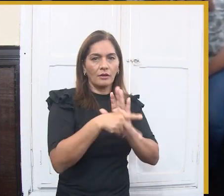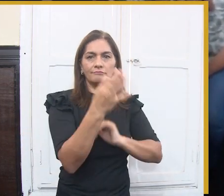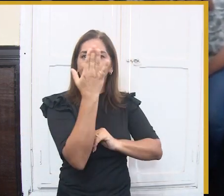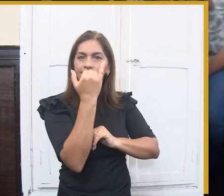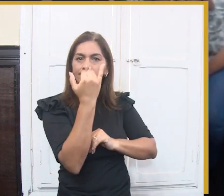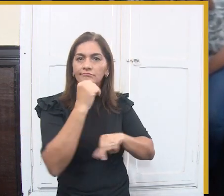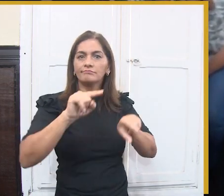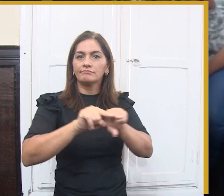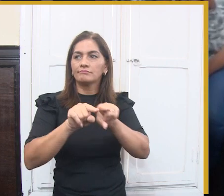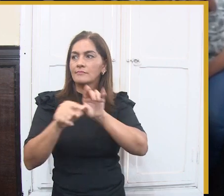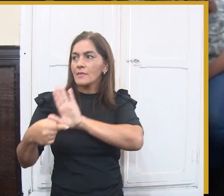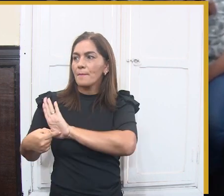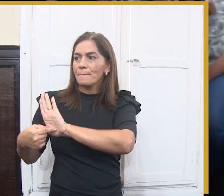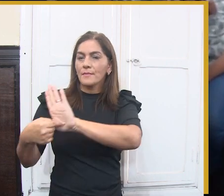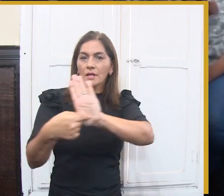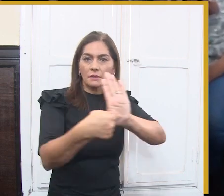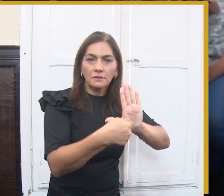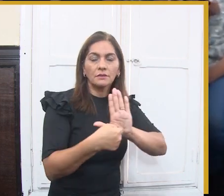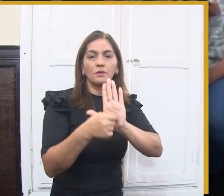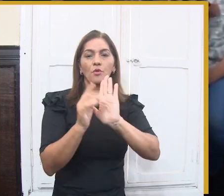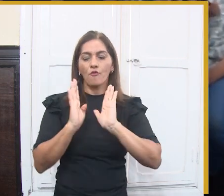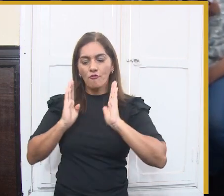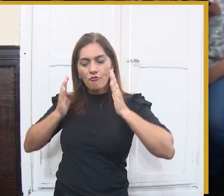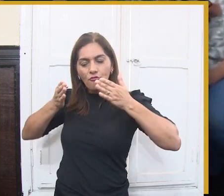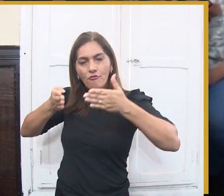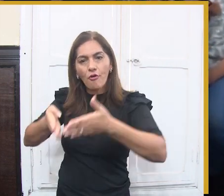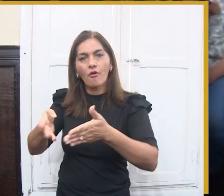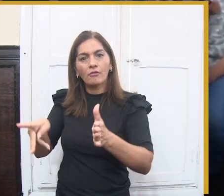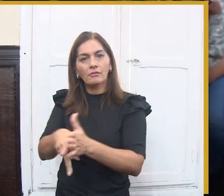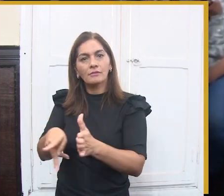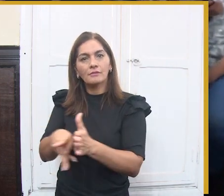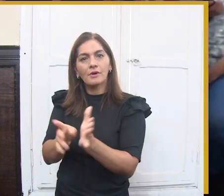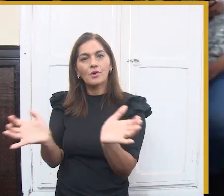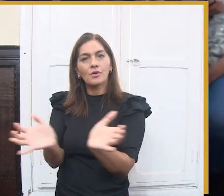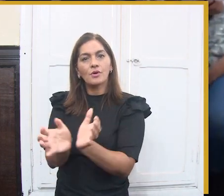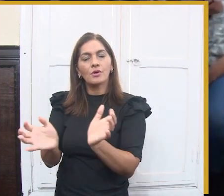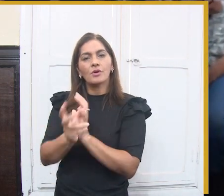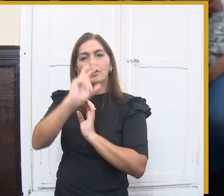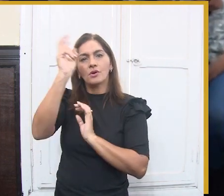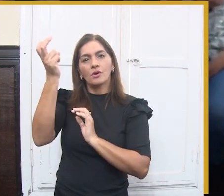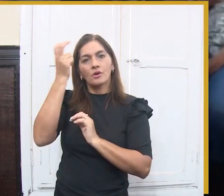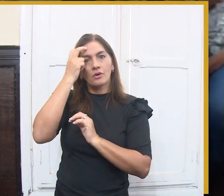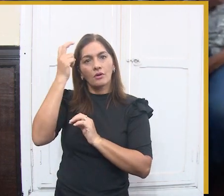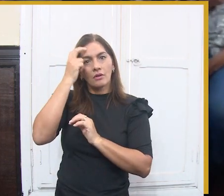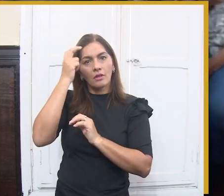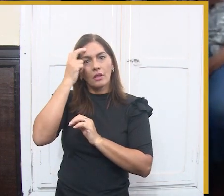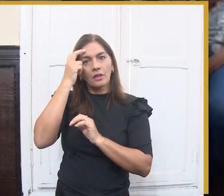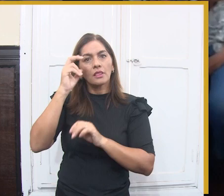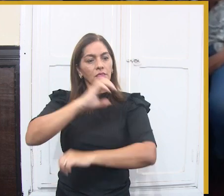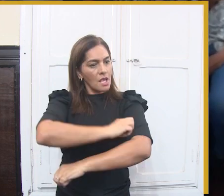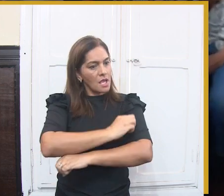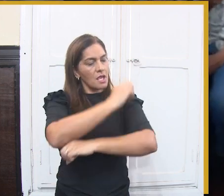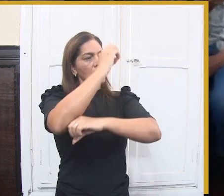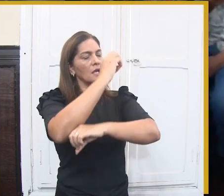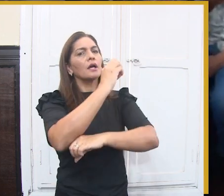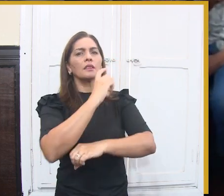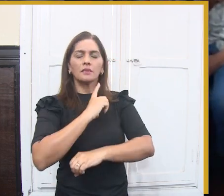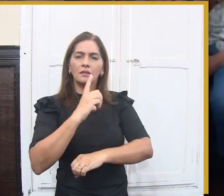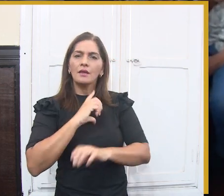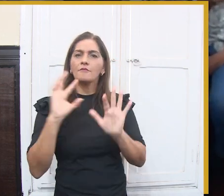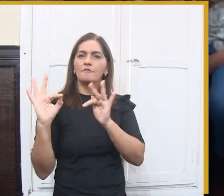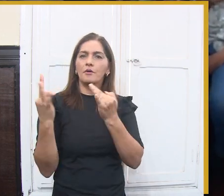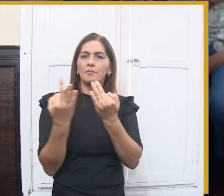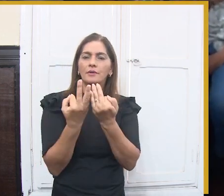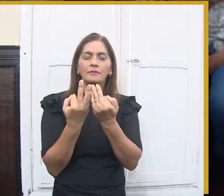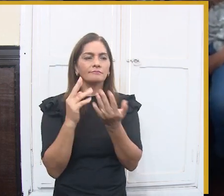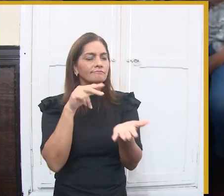e como os comerciantes e como os frequentadores gostaram daquele espaço. Então, esse ano, nós teremos decoração, nós teremos